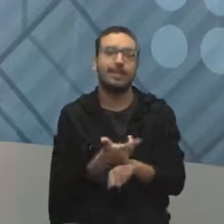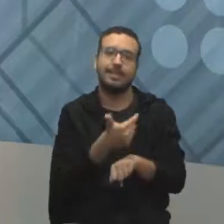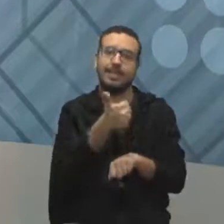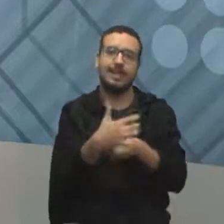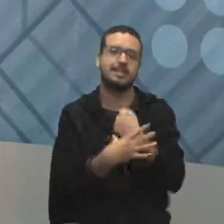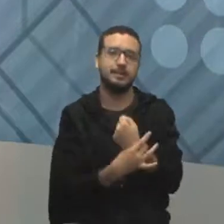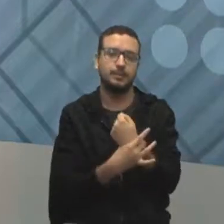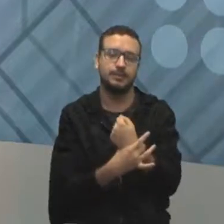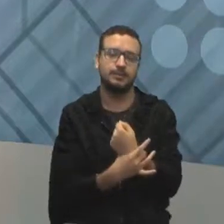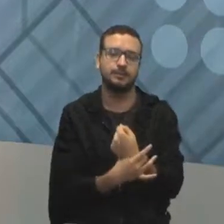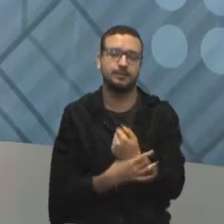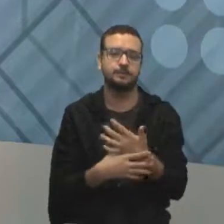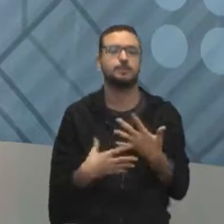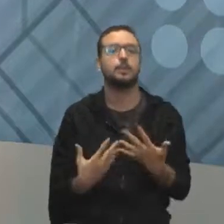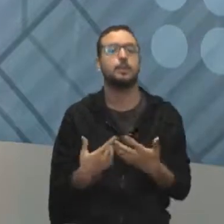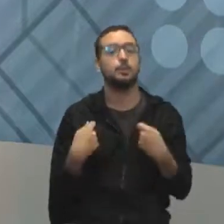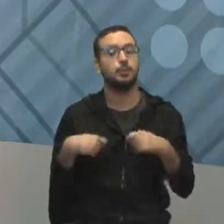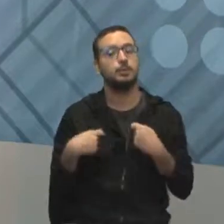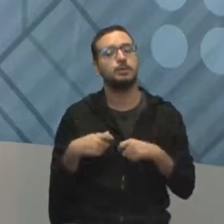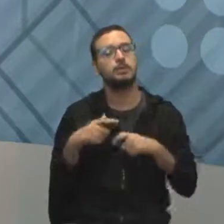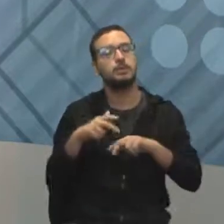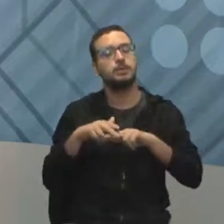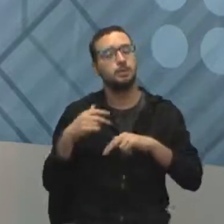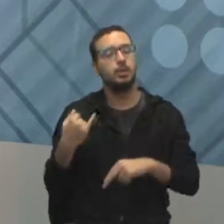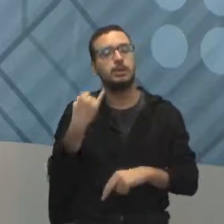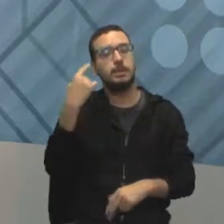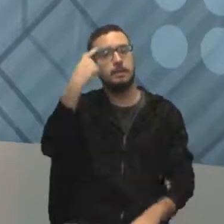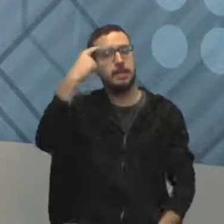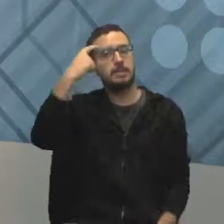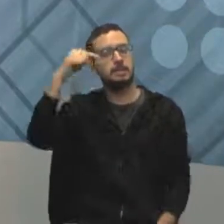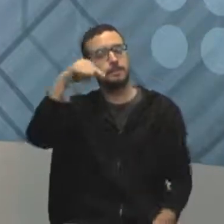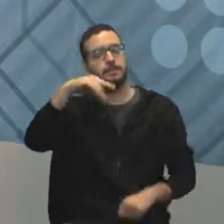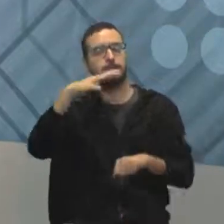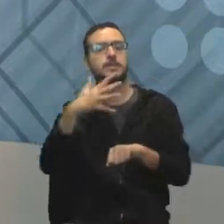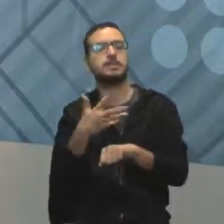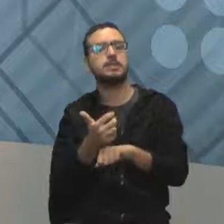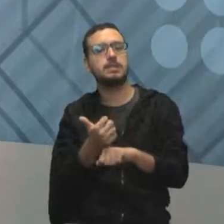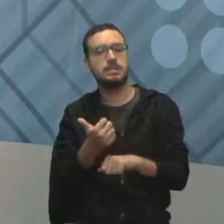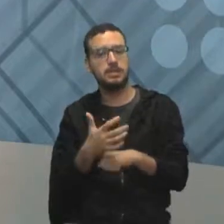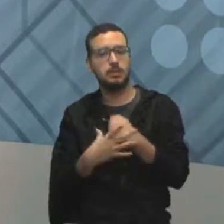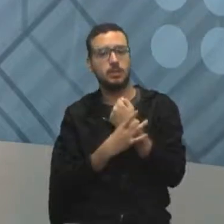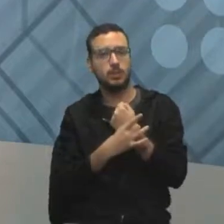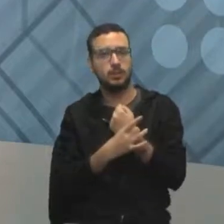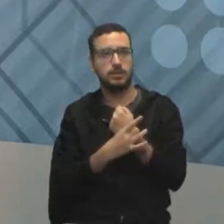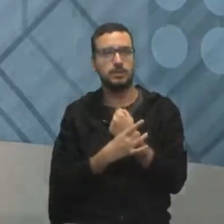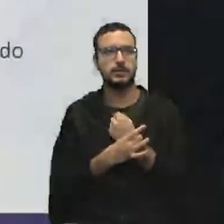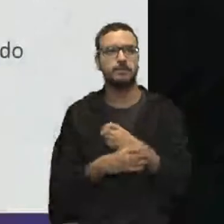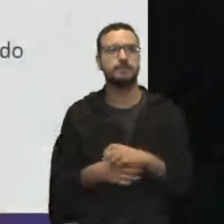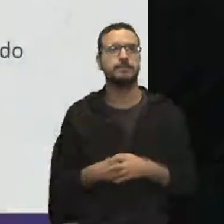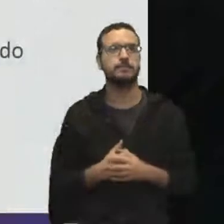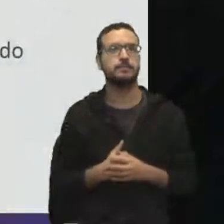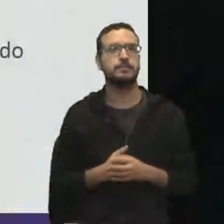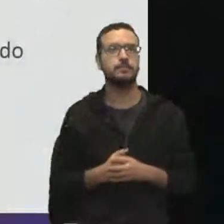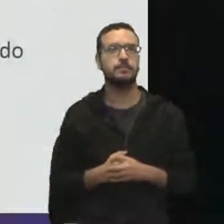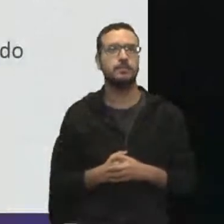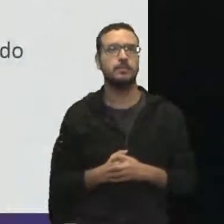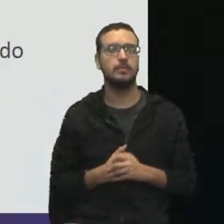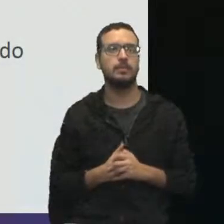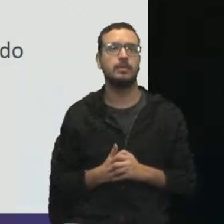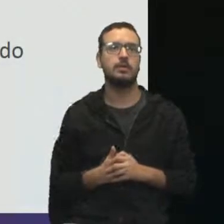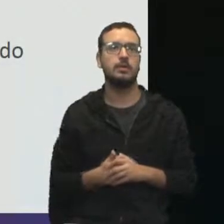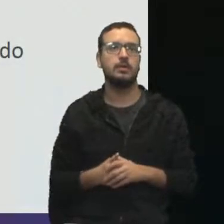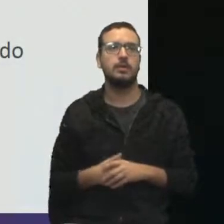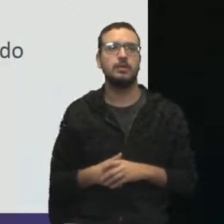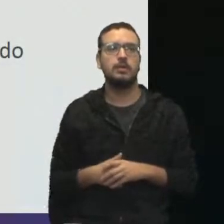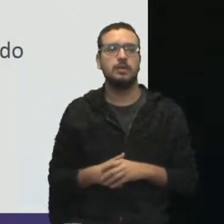critérios, a gente vai agora falar de como garantir a segurança, de como controlar a segurança, que são os dois outros itens aqui